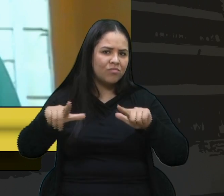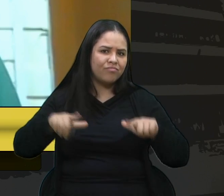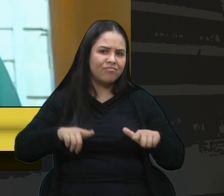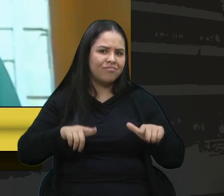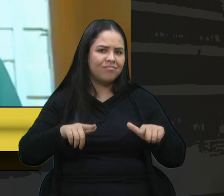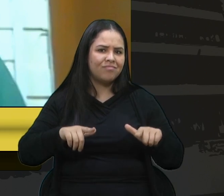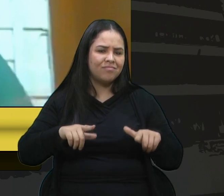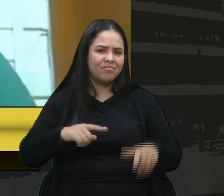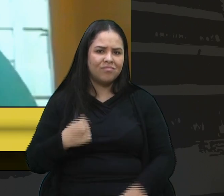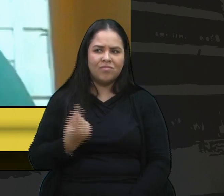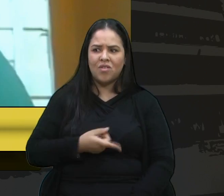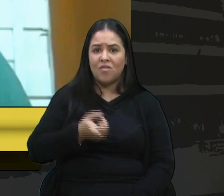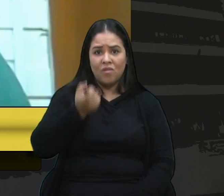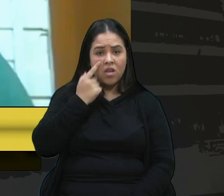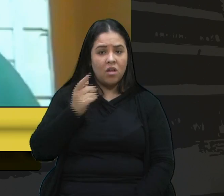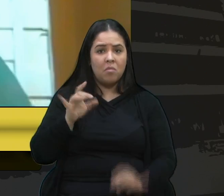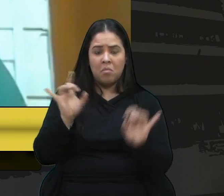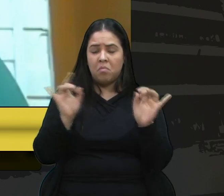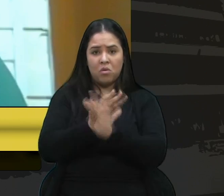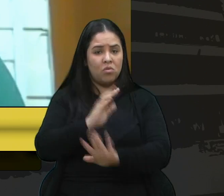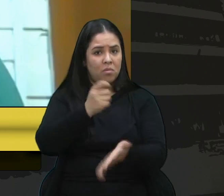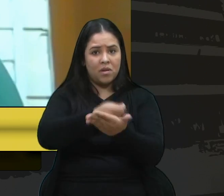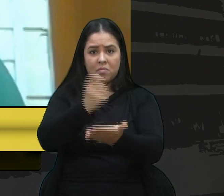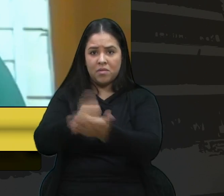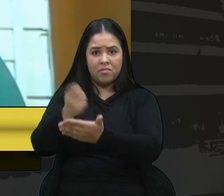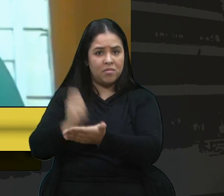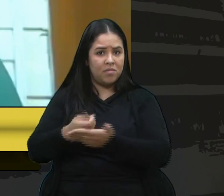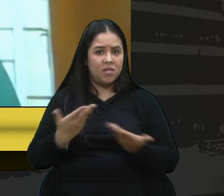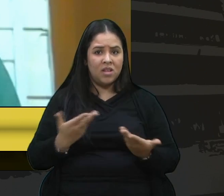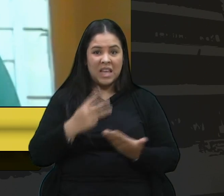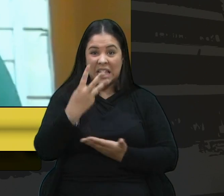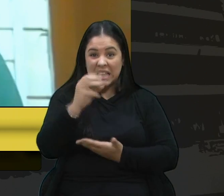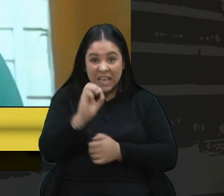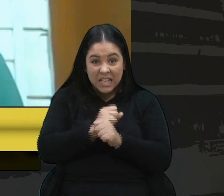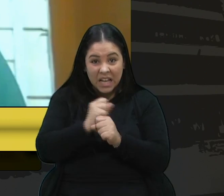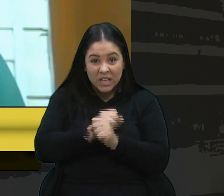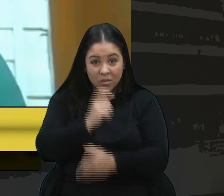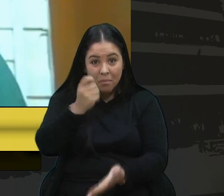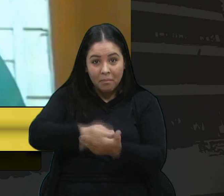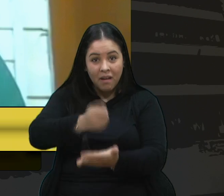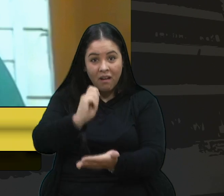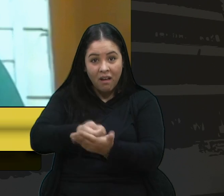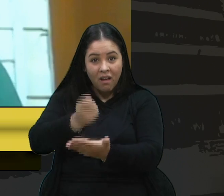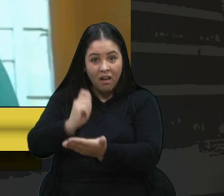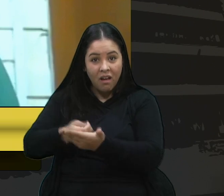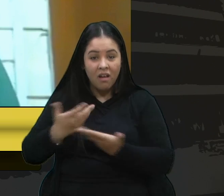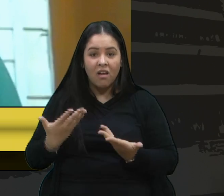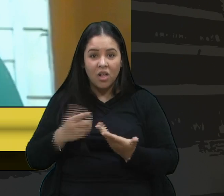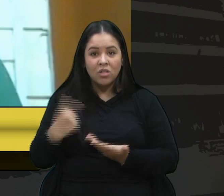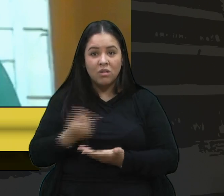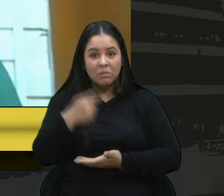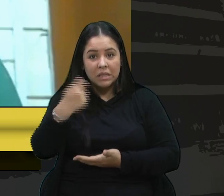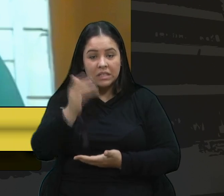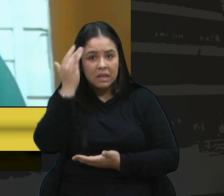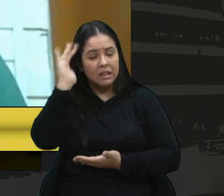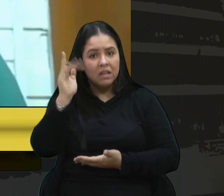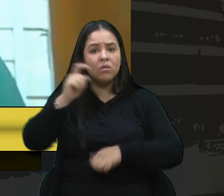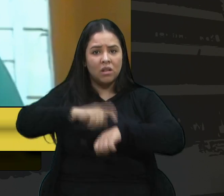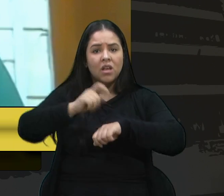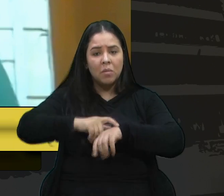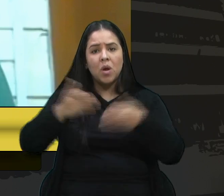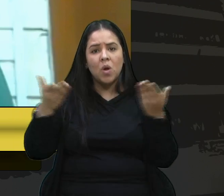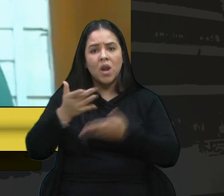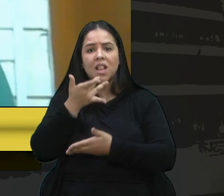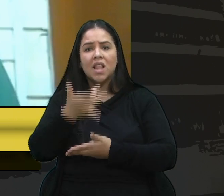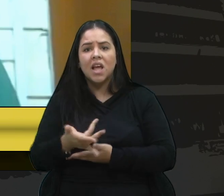a gente quando vê já foi, já está pagando e vai pagar por 30 anos, então a gente precisa realmente entender que o momento de hoje à tarde ele é muito